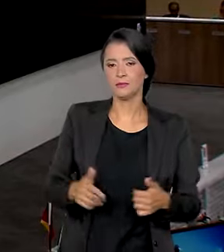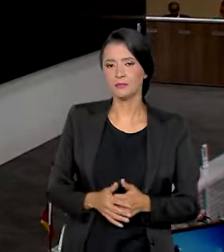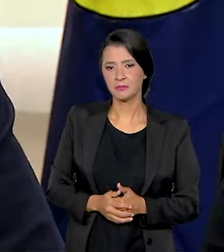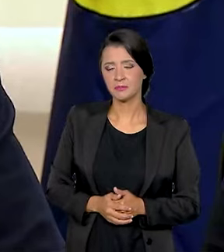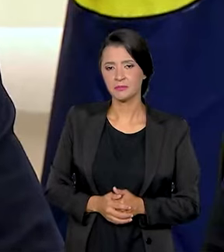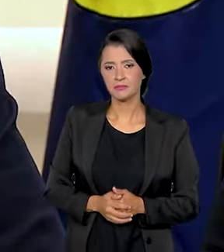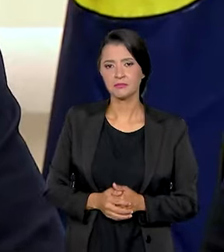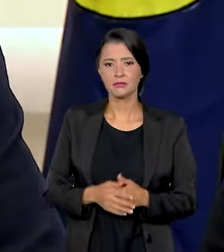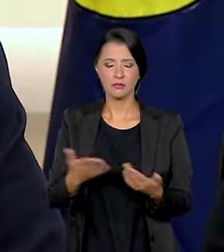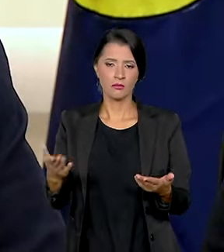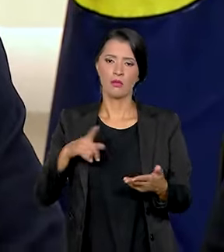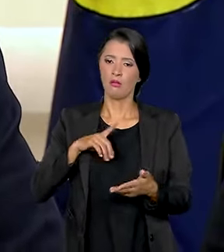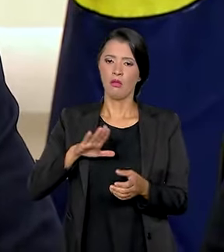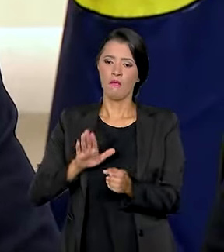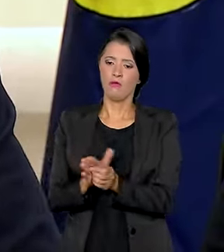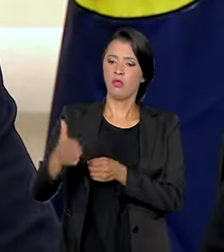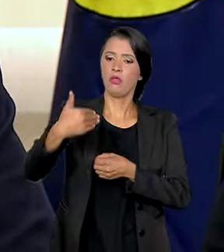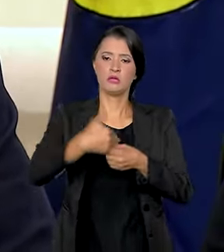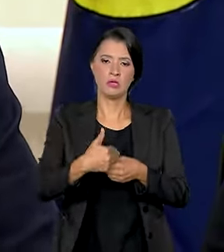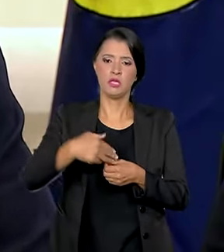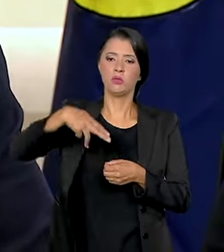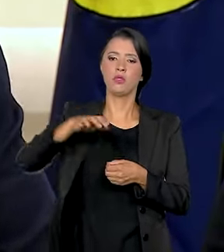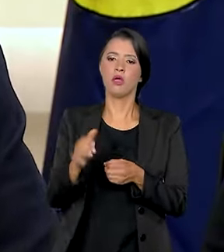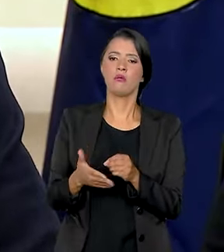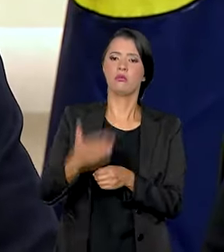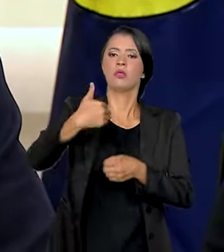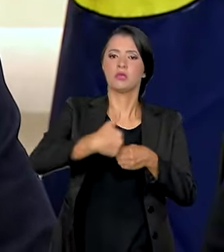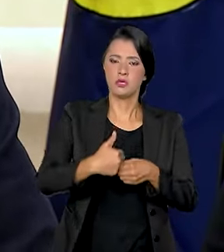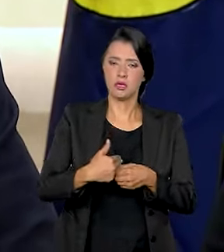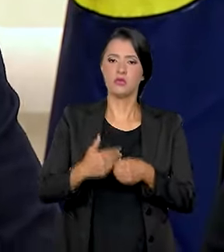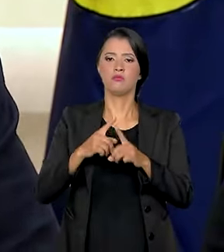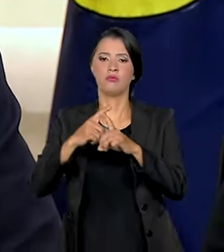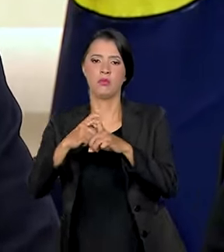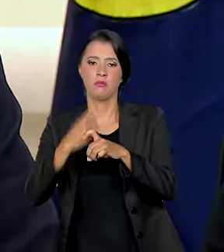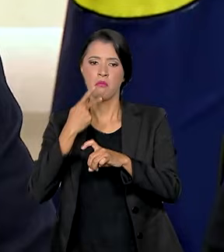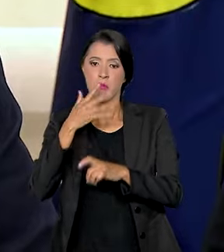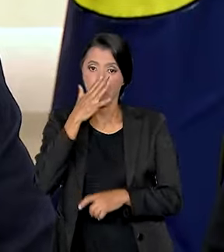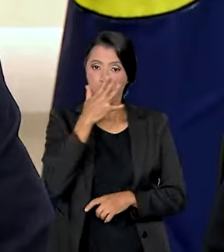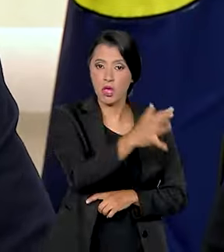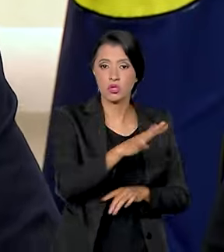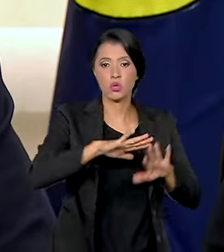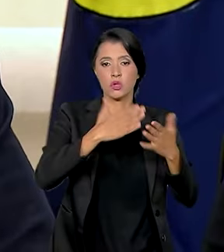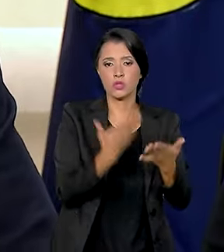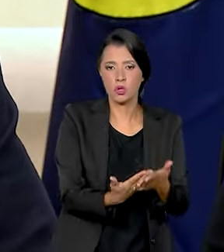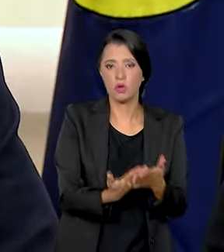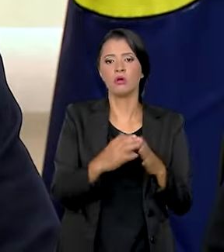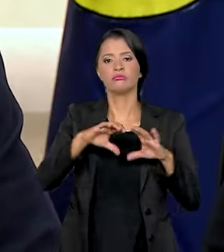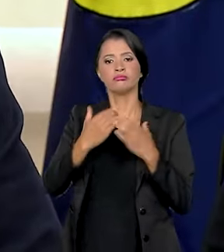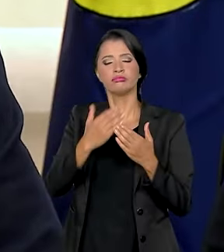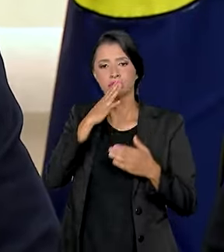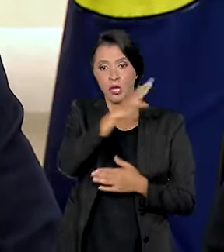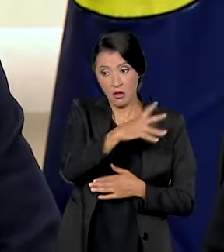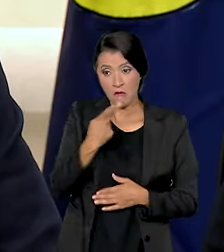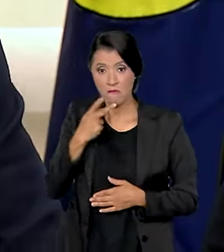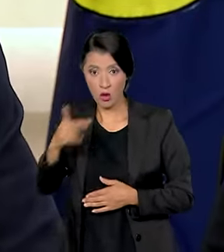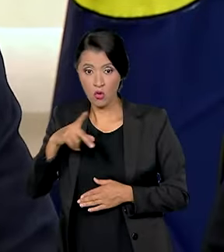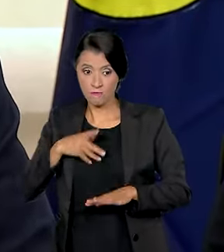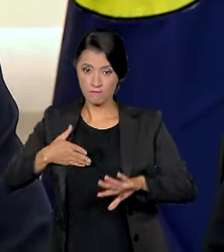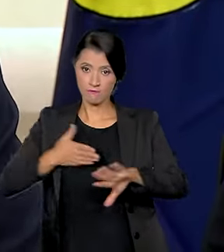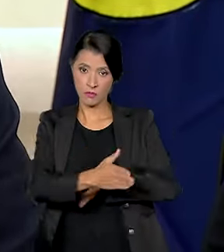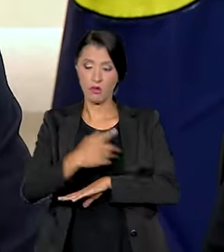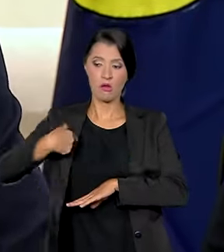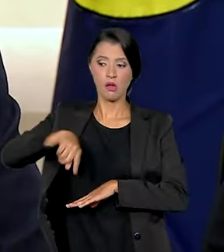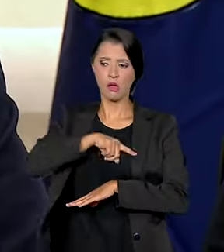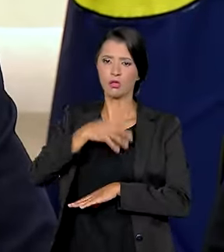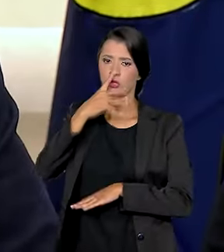acabar. Falou em nazismo, falou em neonazismo. Ameaçou a escola, ameaçou a comunidade escolar. Disse que vai